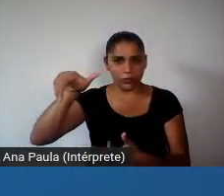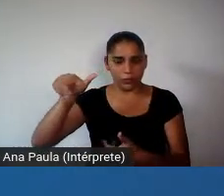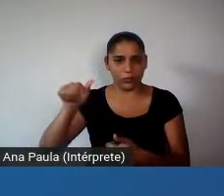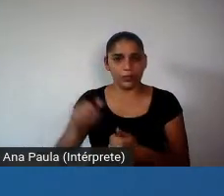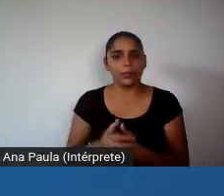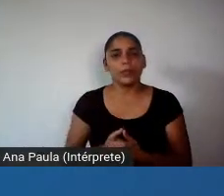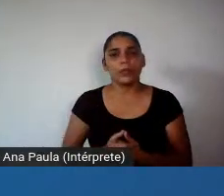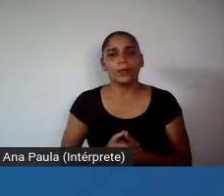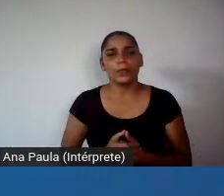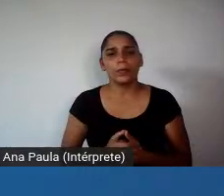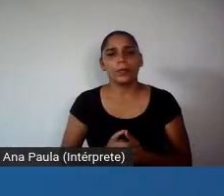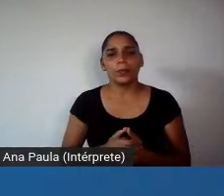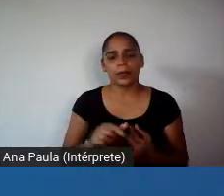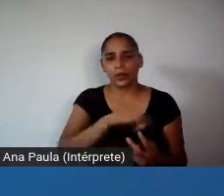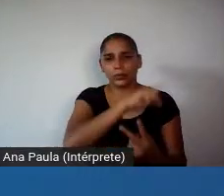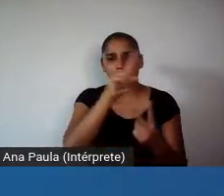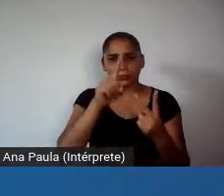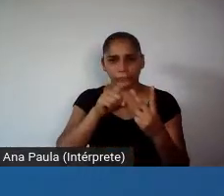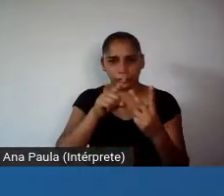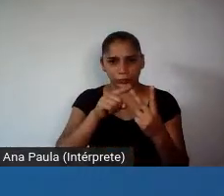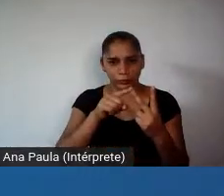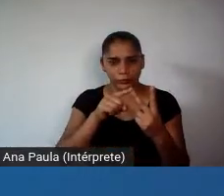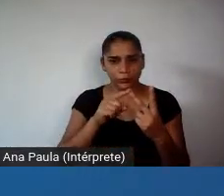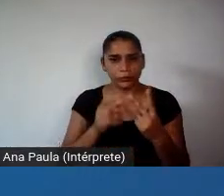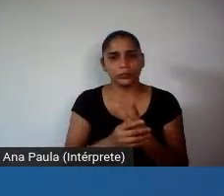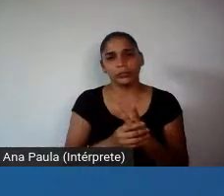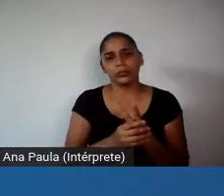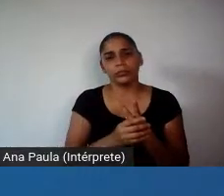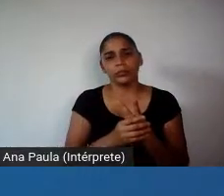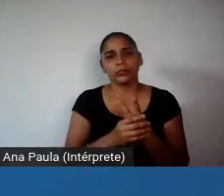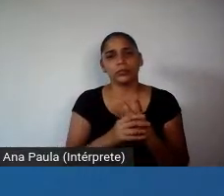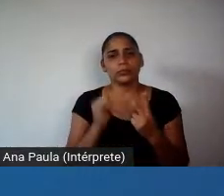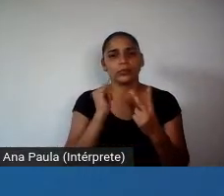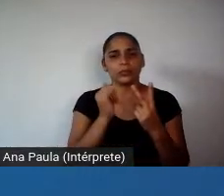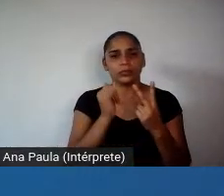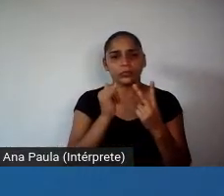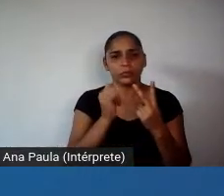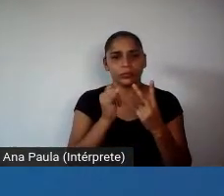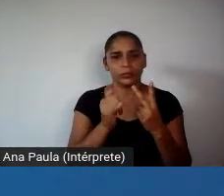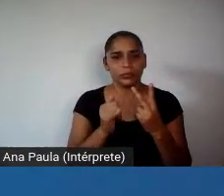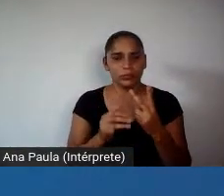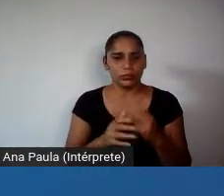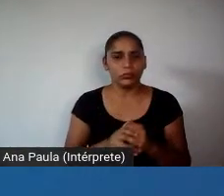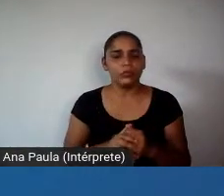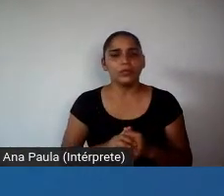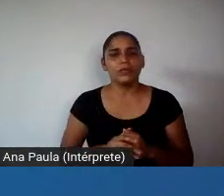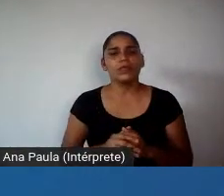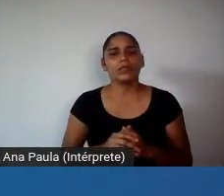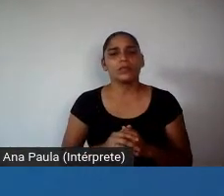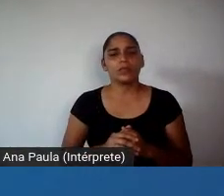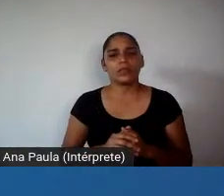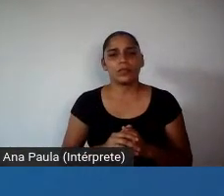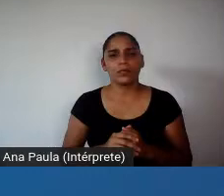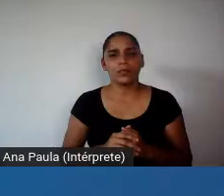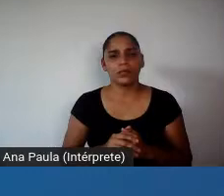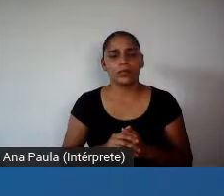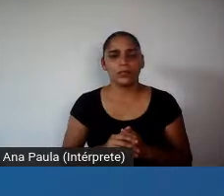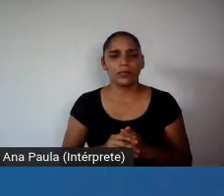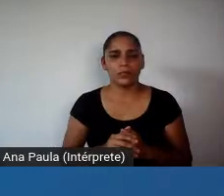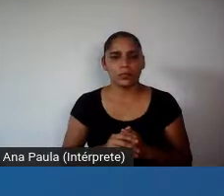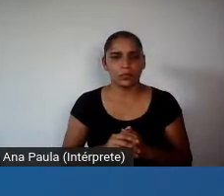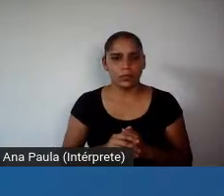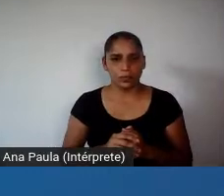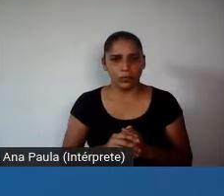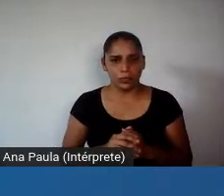O segundo dado aqui que eu também trago, se eu falar aqui, olha, quais foram? Da mesma forma que eu